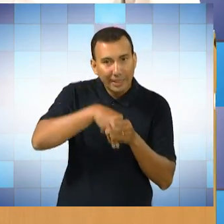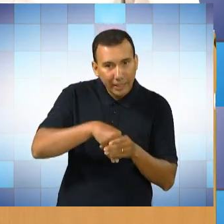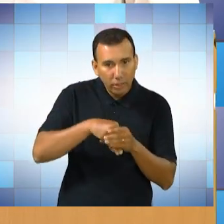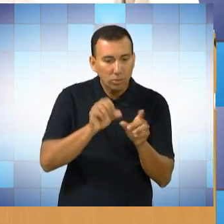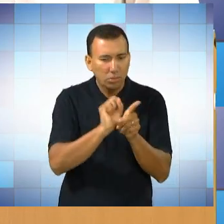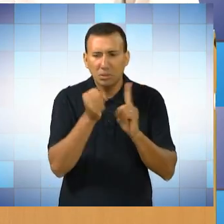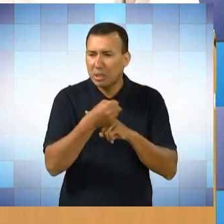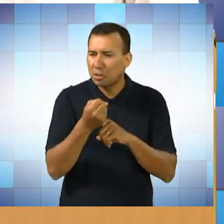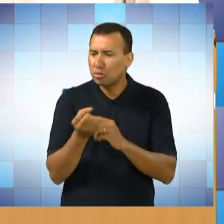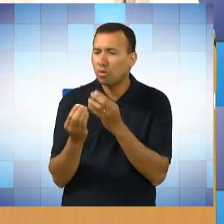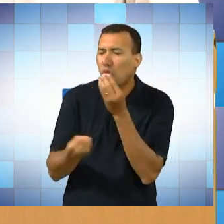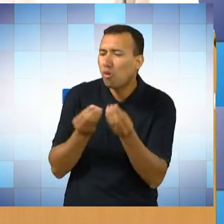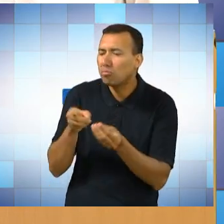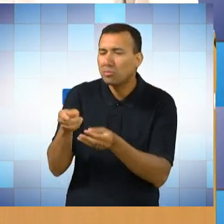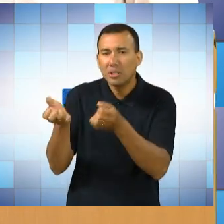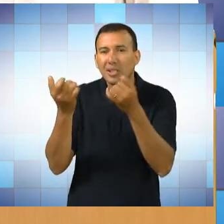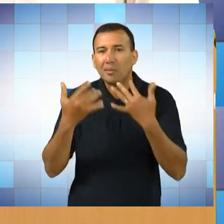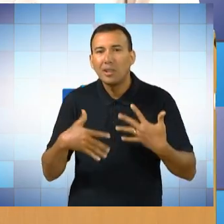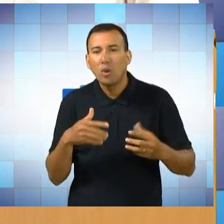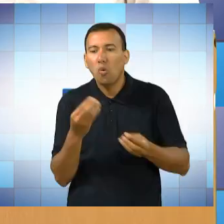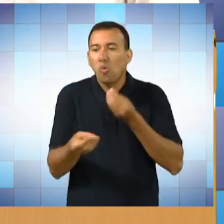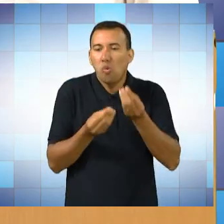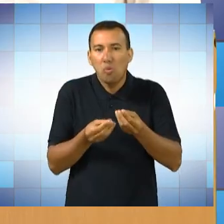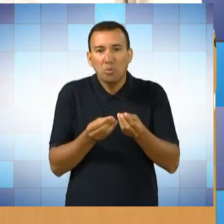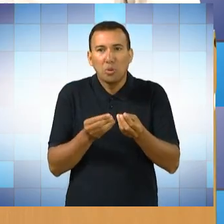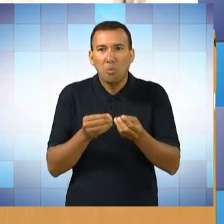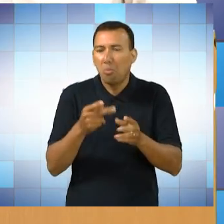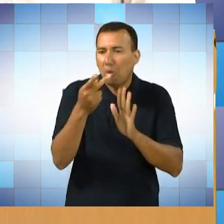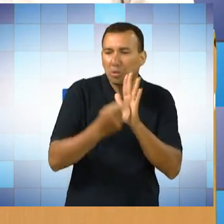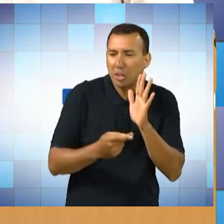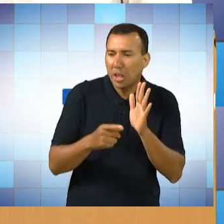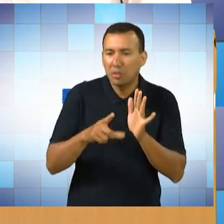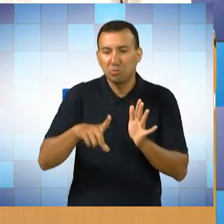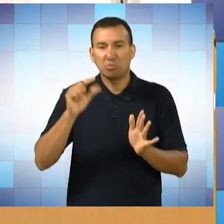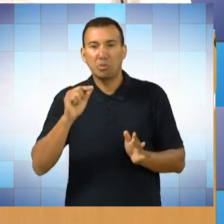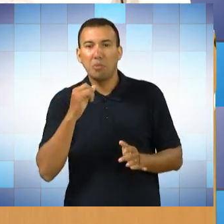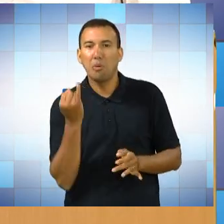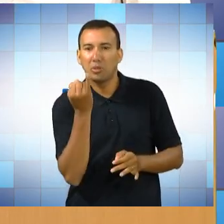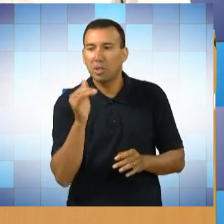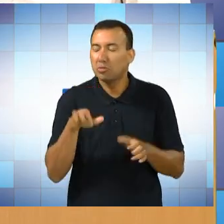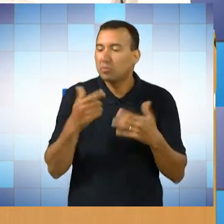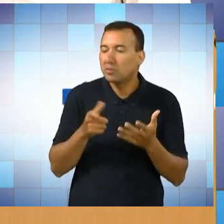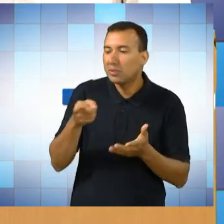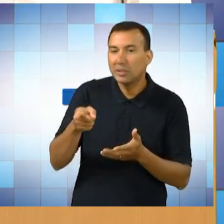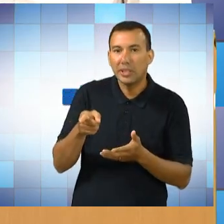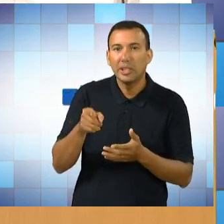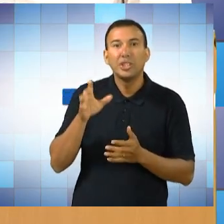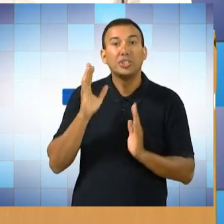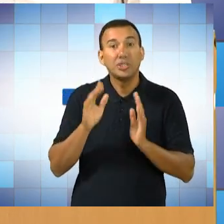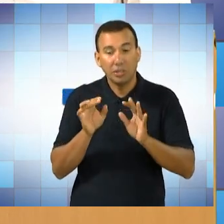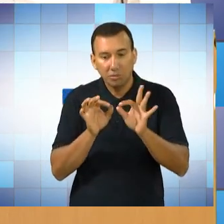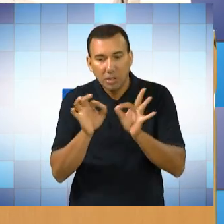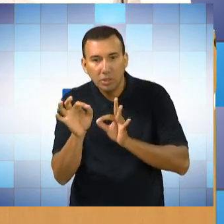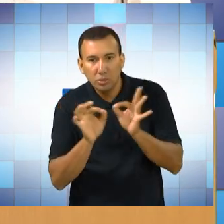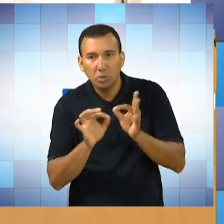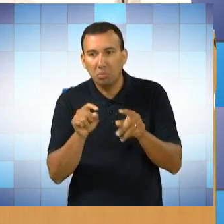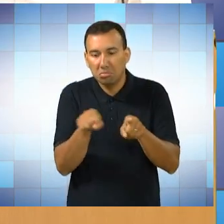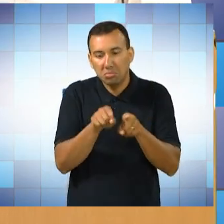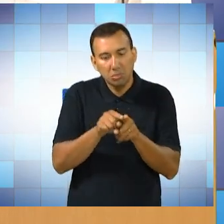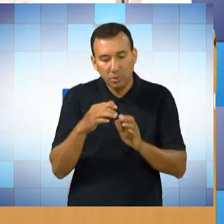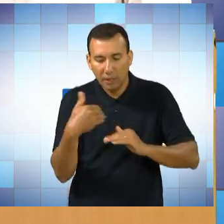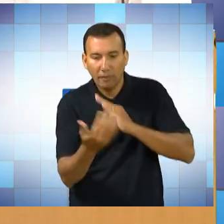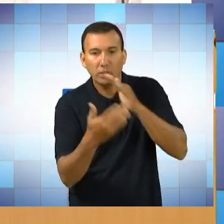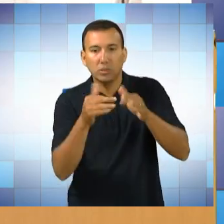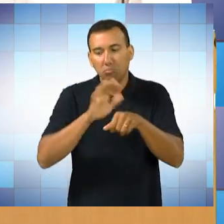social. Você poderia destacar algum deles, quais foram os projetos que nessa evolução